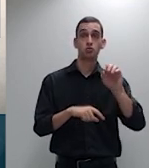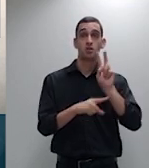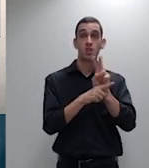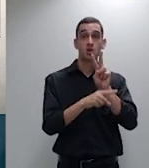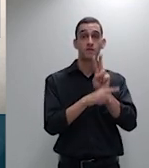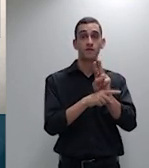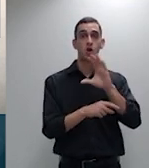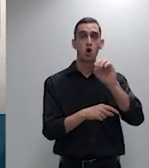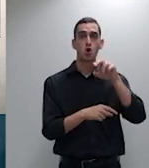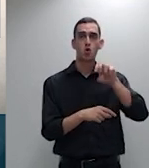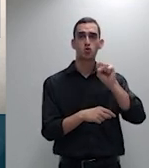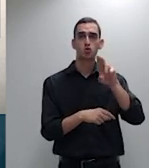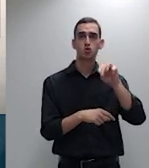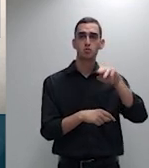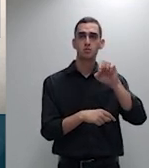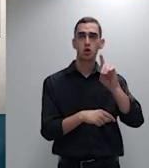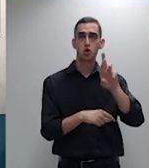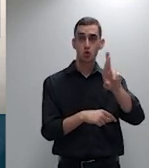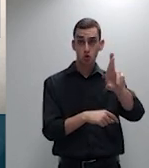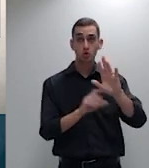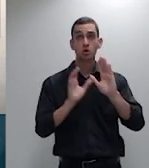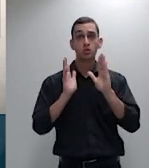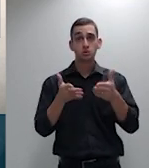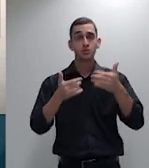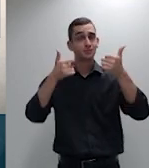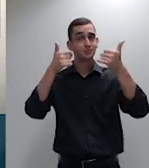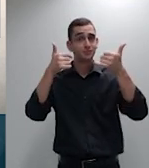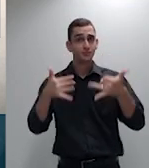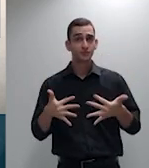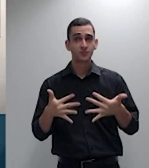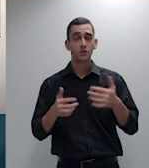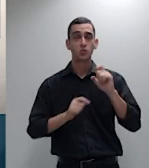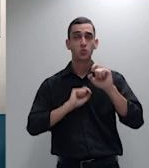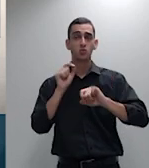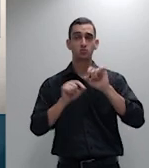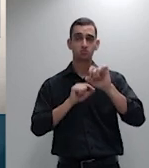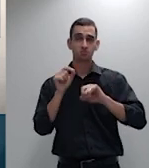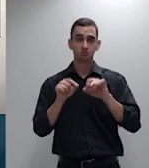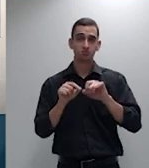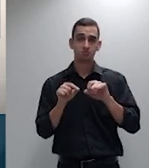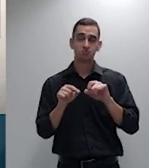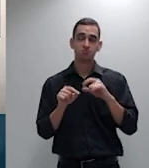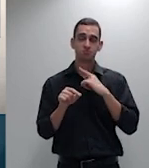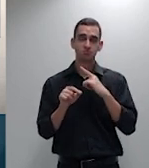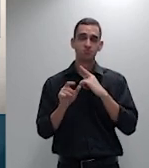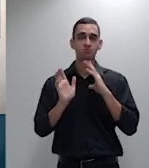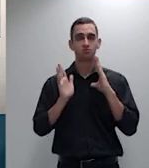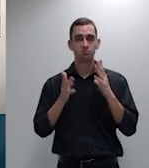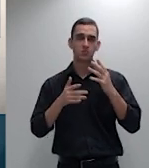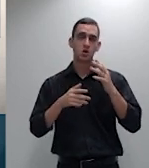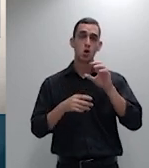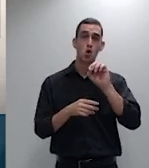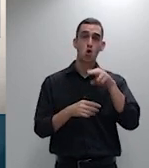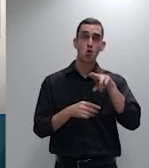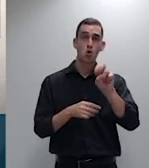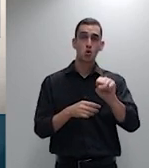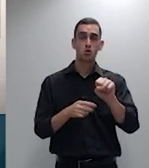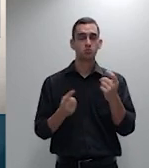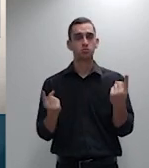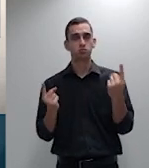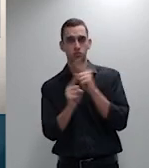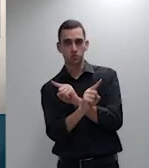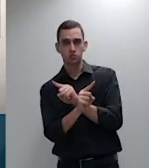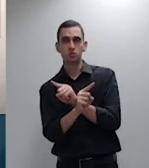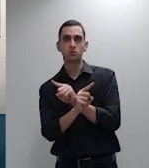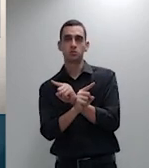que não são todas as hipóteses que comportam a inversão do ônus da prova e sim aquelas em que o juiz do caso